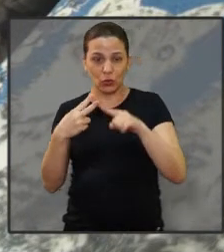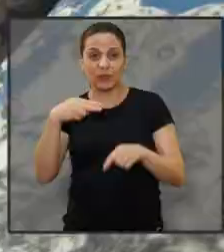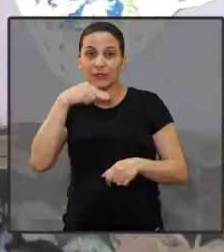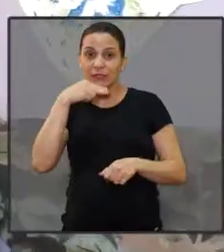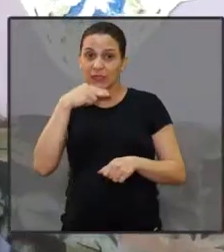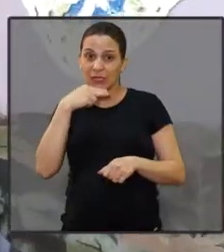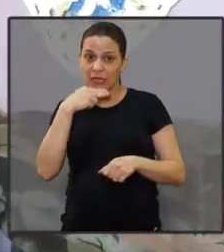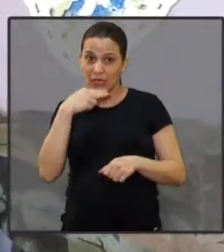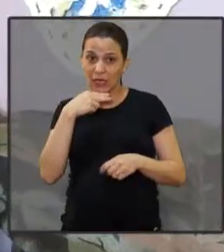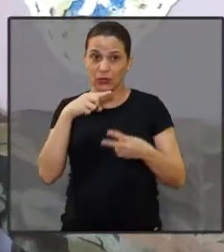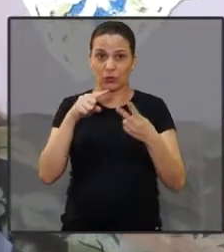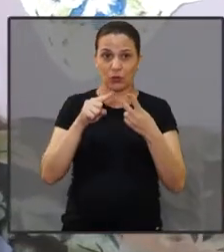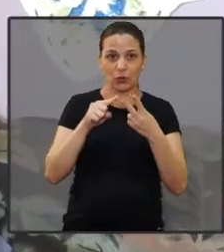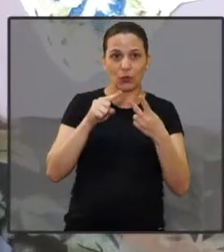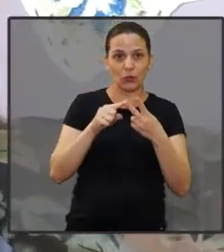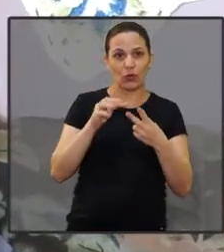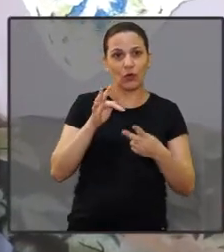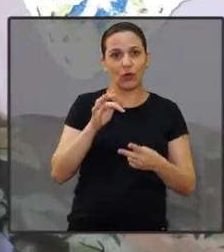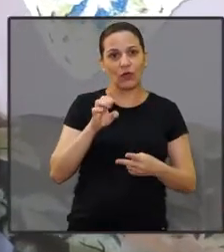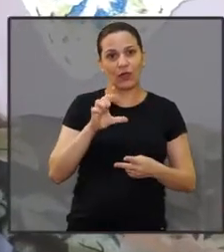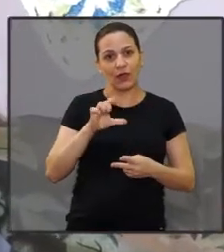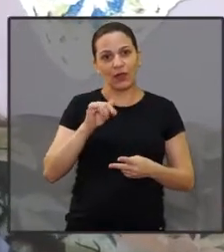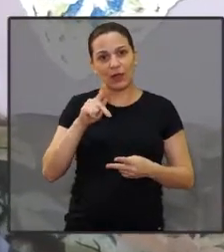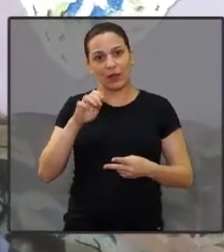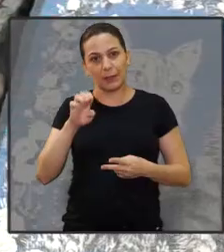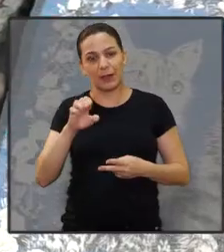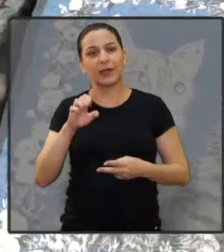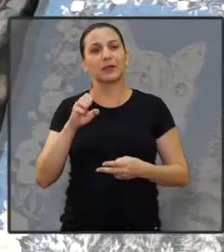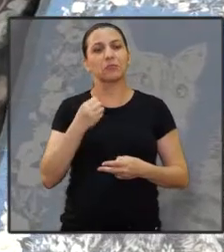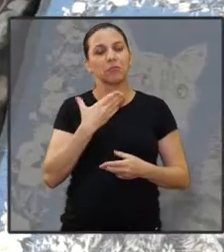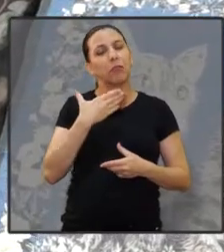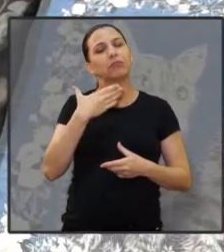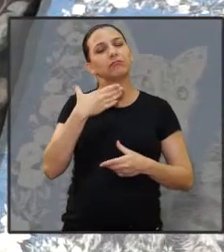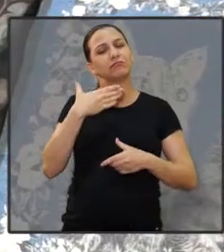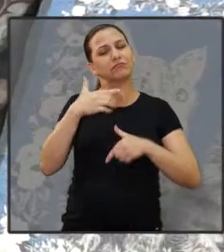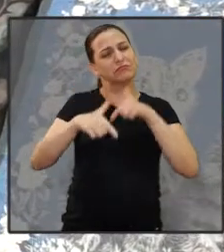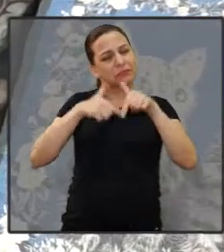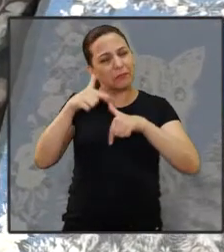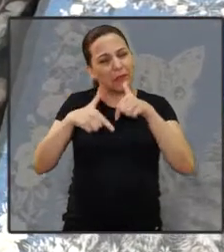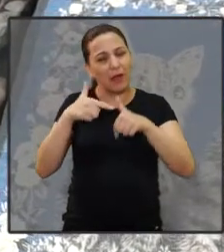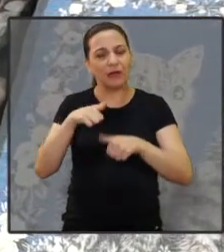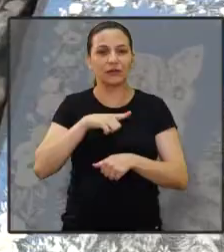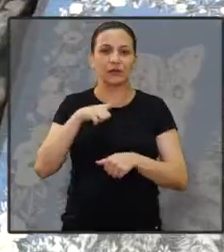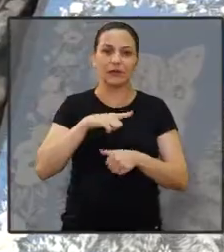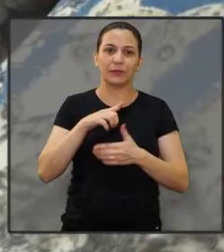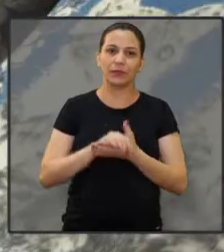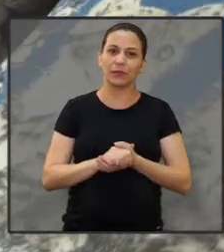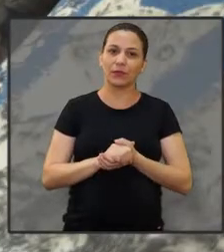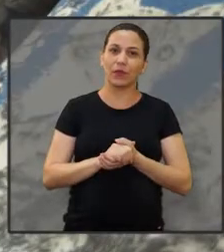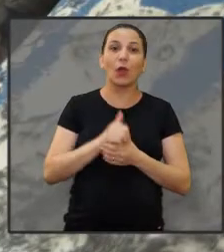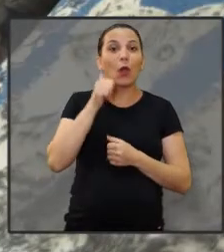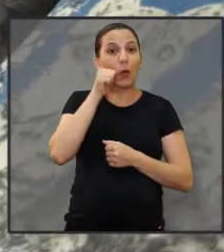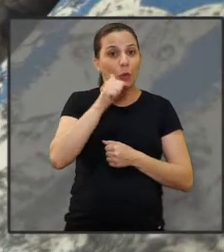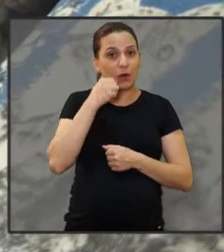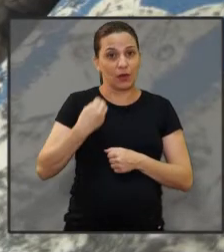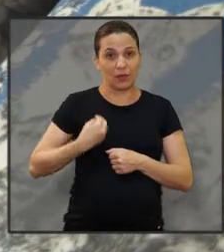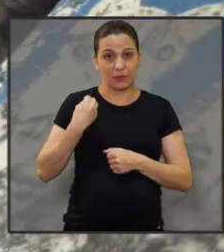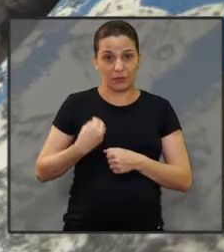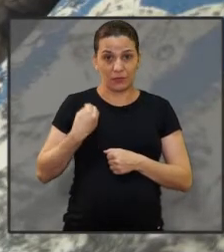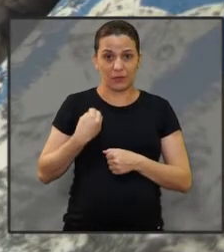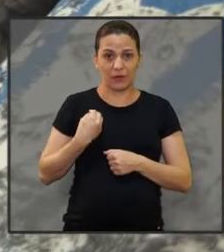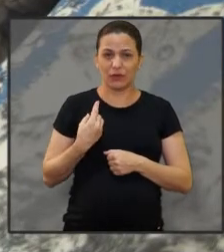o Robert. E tem o Felipe, que trabalha com um menino muito bom. Mulher que mora sozinha, com o eu e ele.